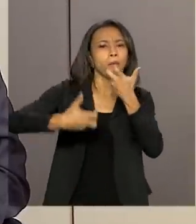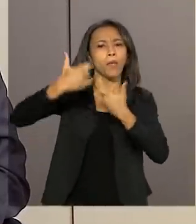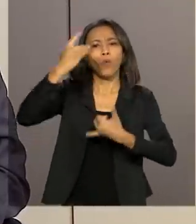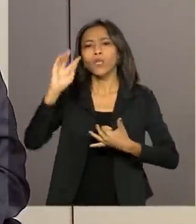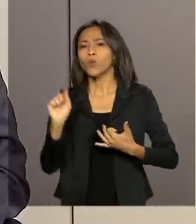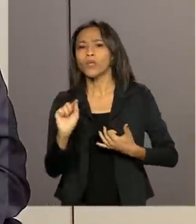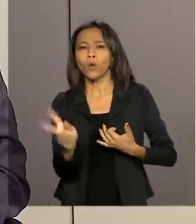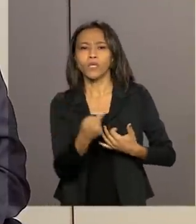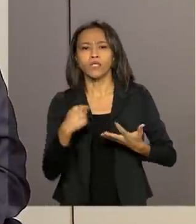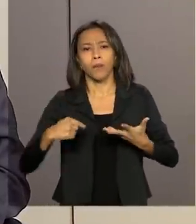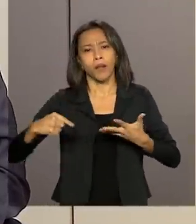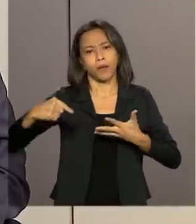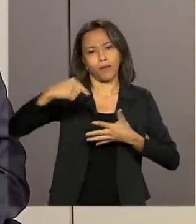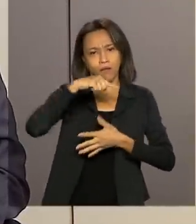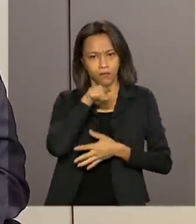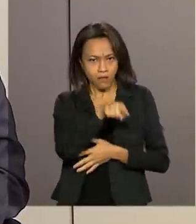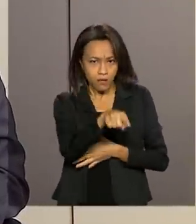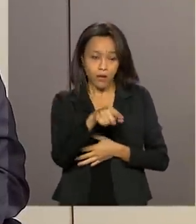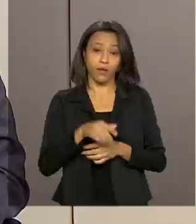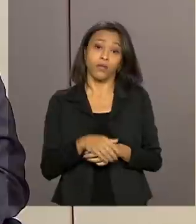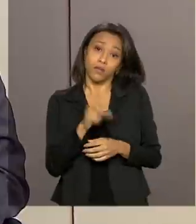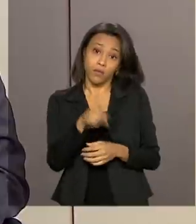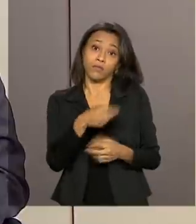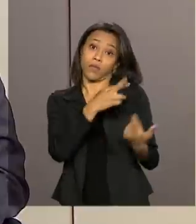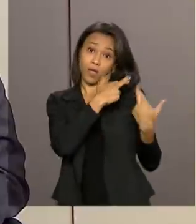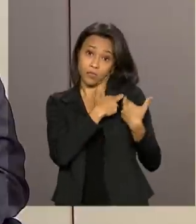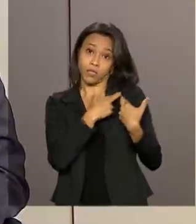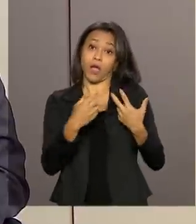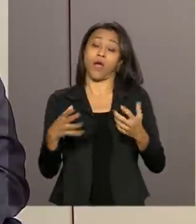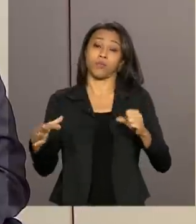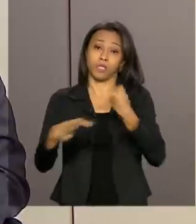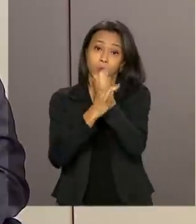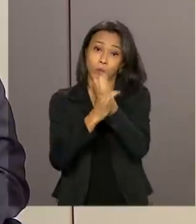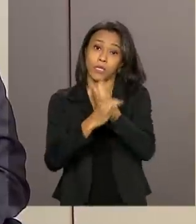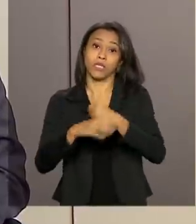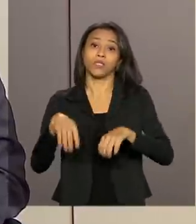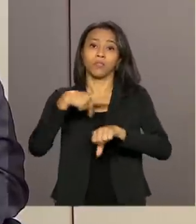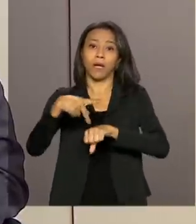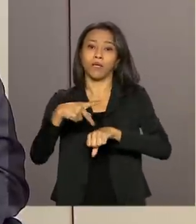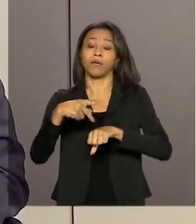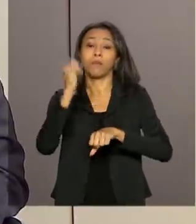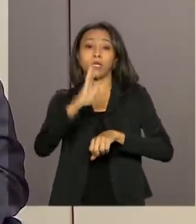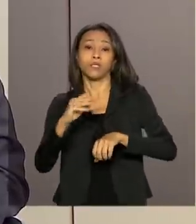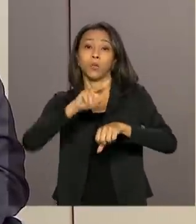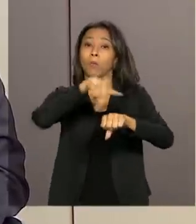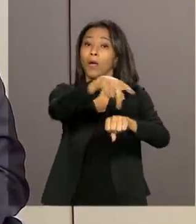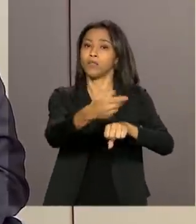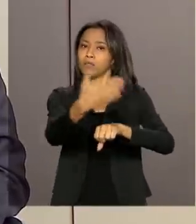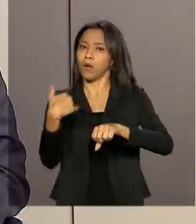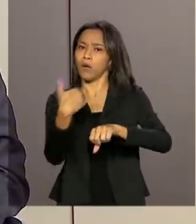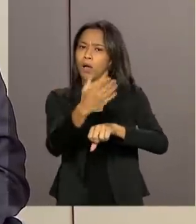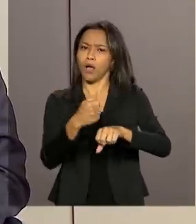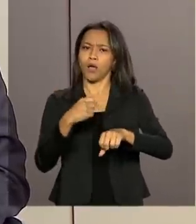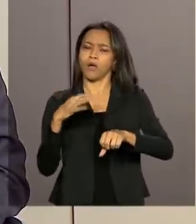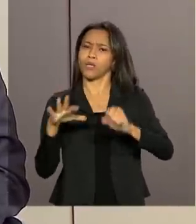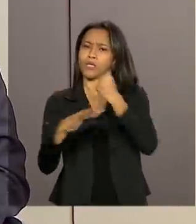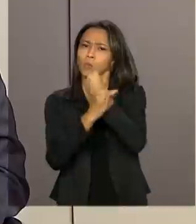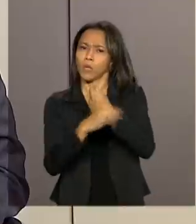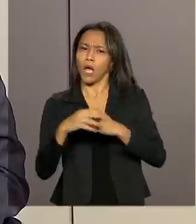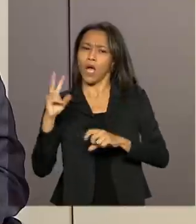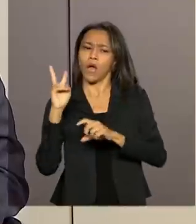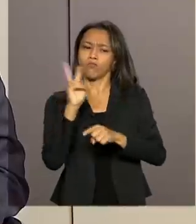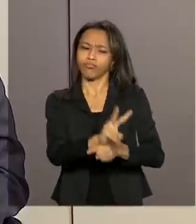momento, além daquela missão de proteção, de garantir as fronteiras e de estar naqueles pontos realmente mais